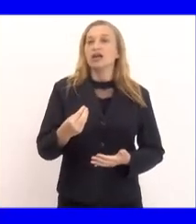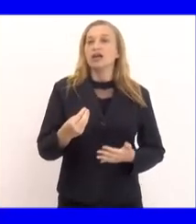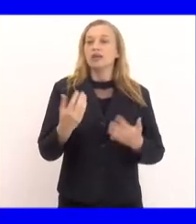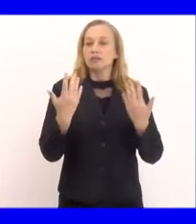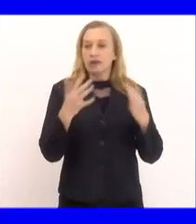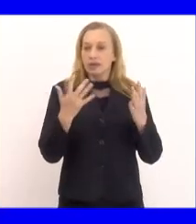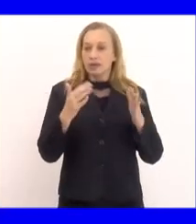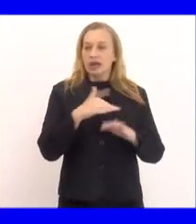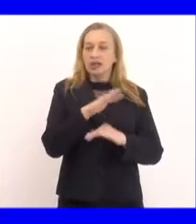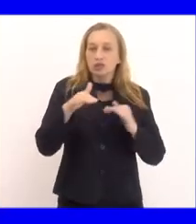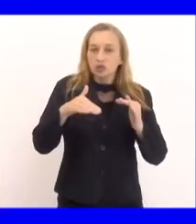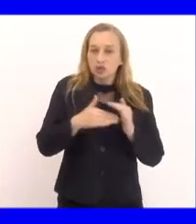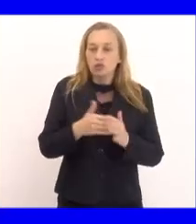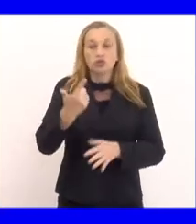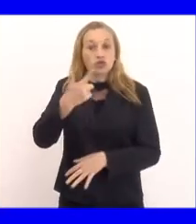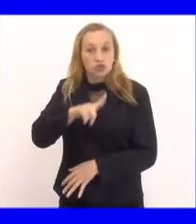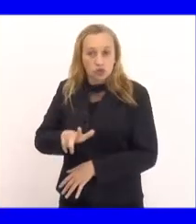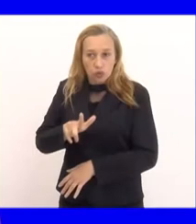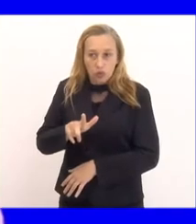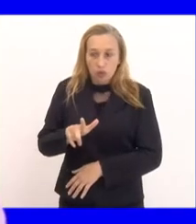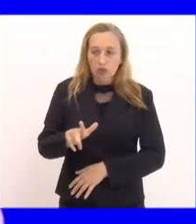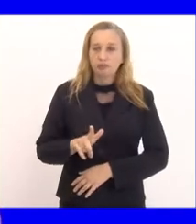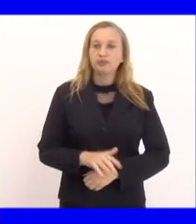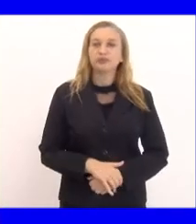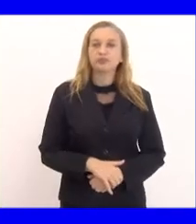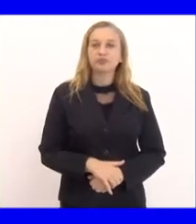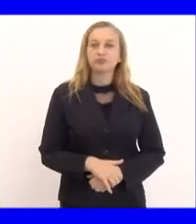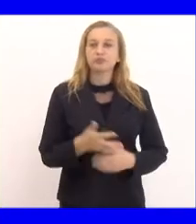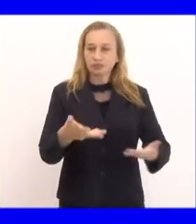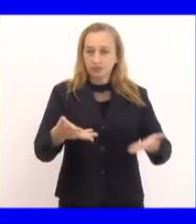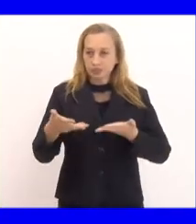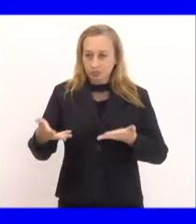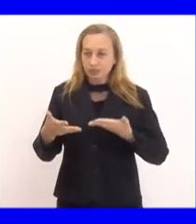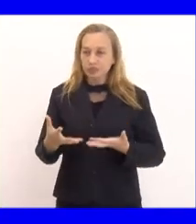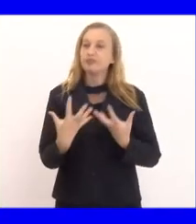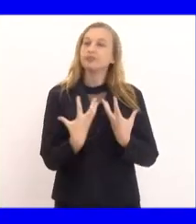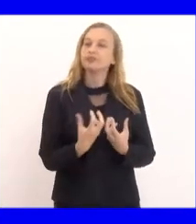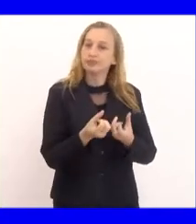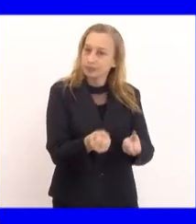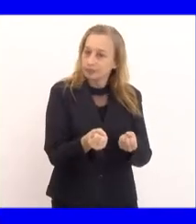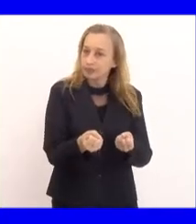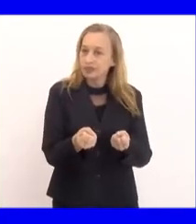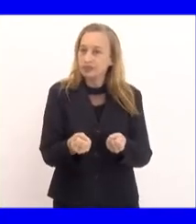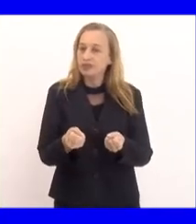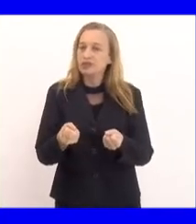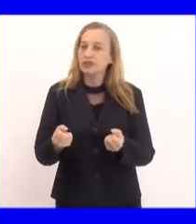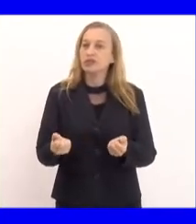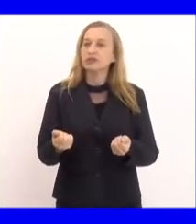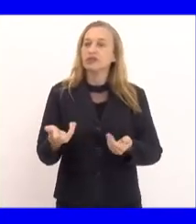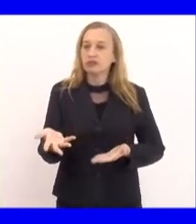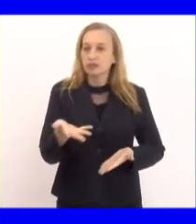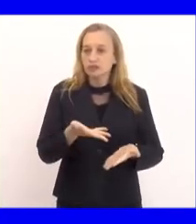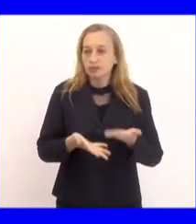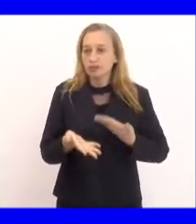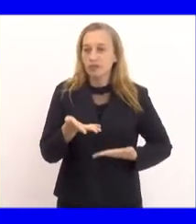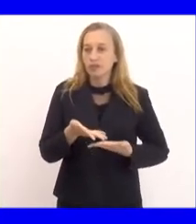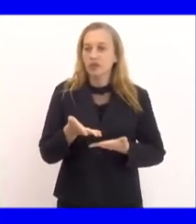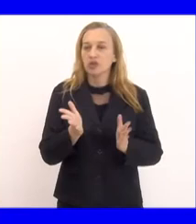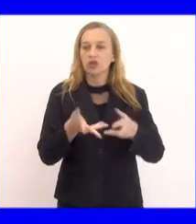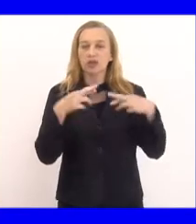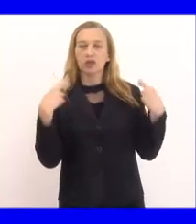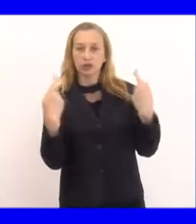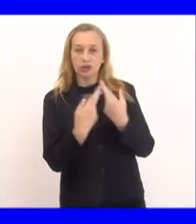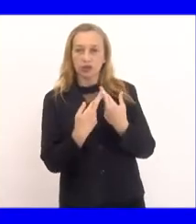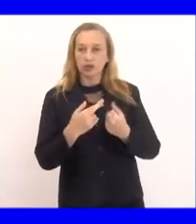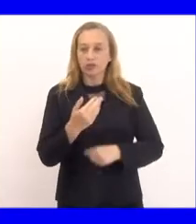todos. Mais uma vez, obrigada a todos que estão convidados, aceitaram o nosso convite, que vão participar hoje desta